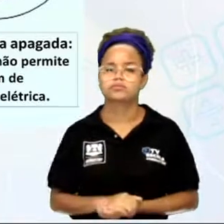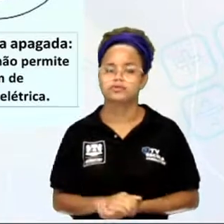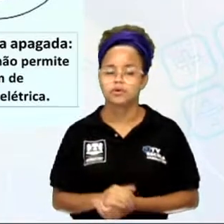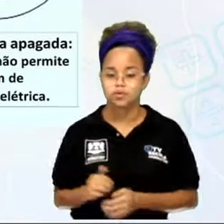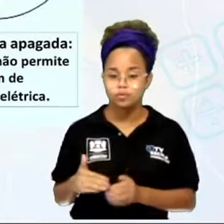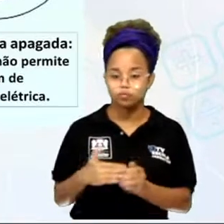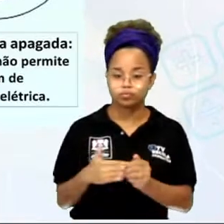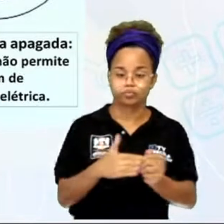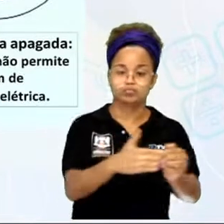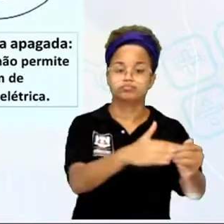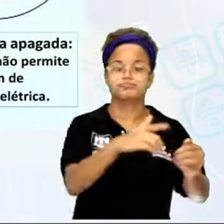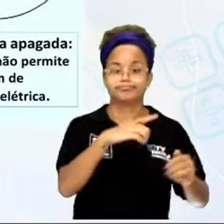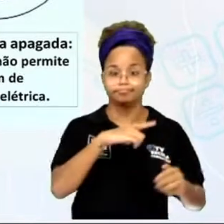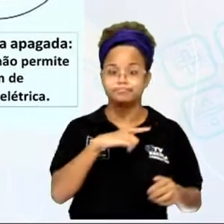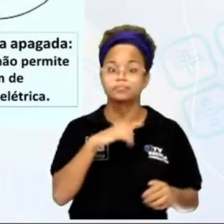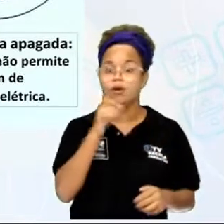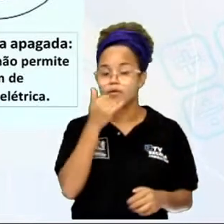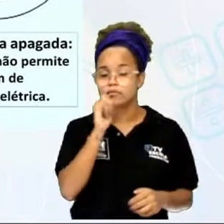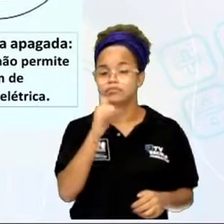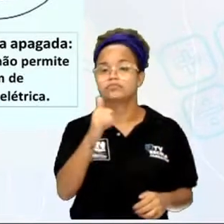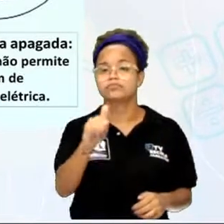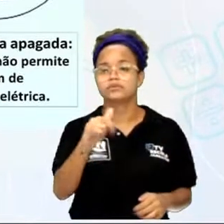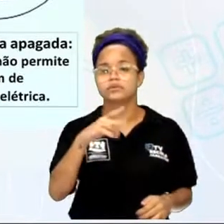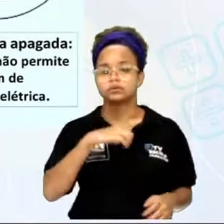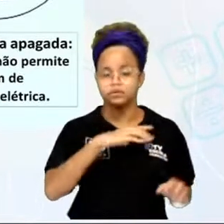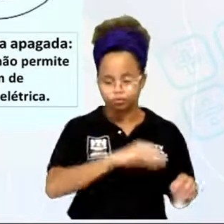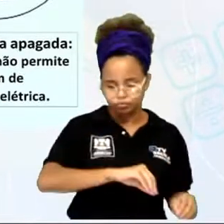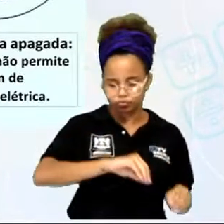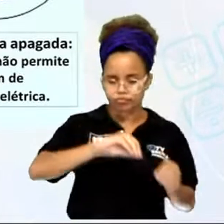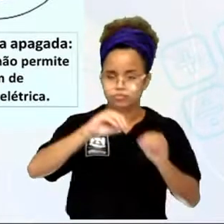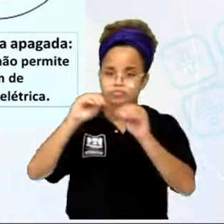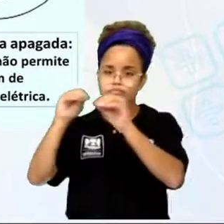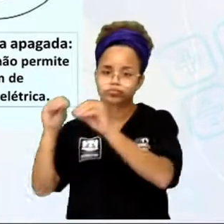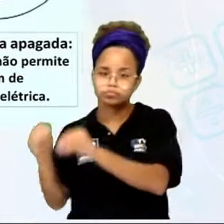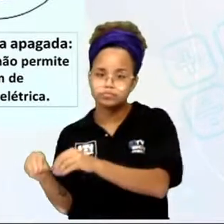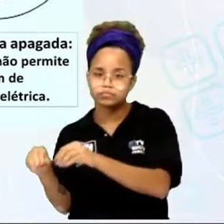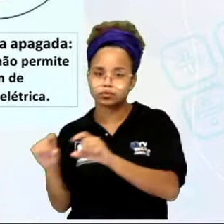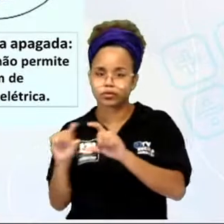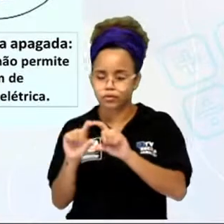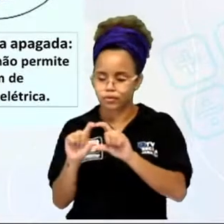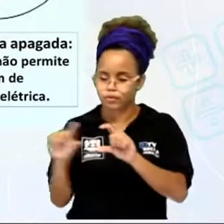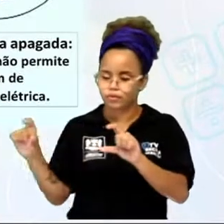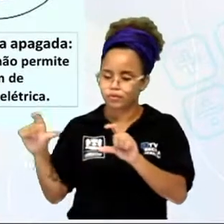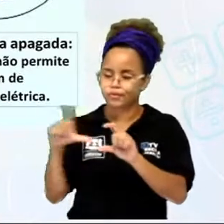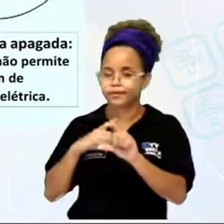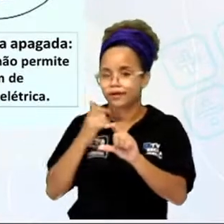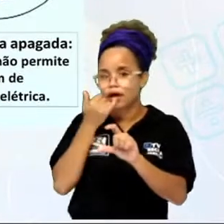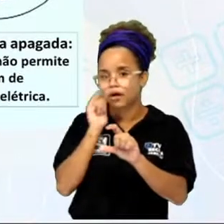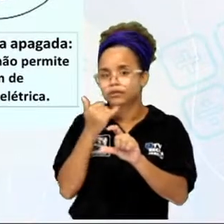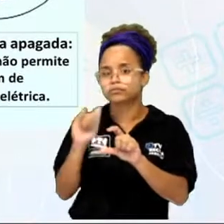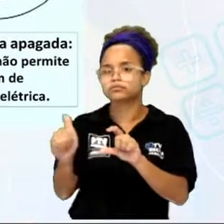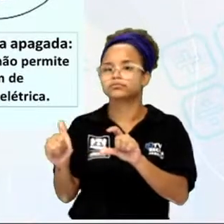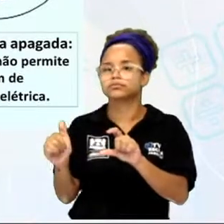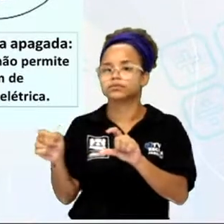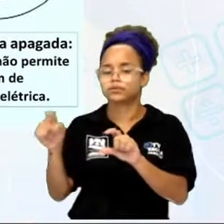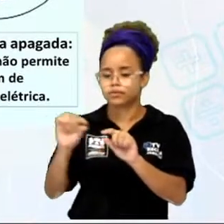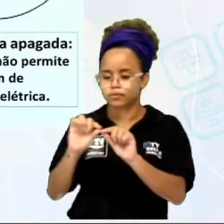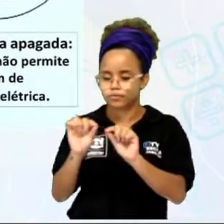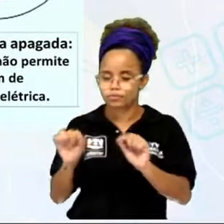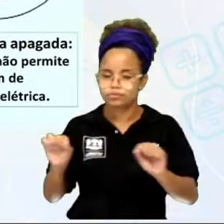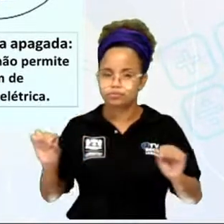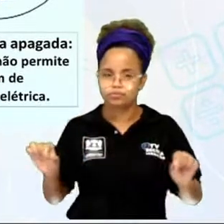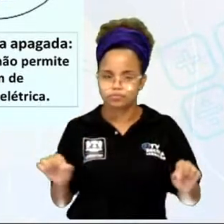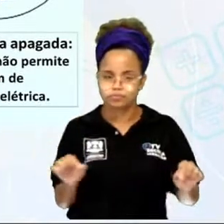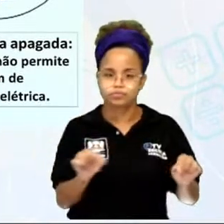elétrica passe, sai aí da pilha onde armazena energia elétrica, passe pelo fio, passe